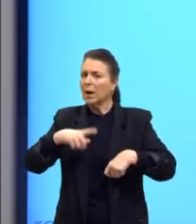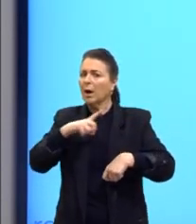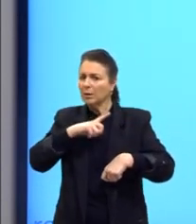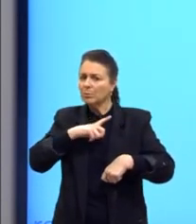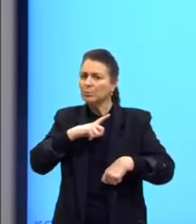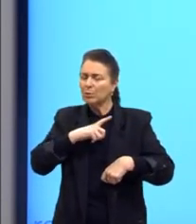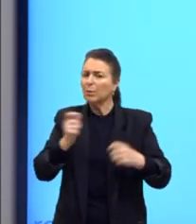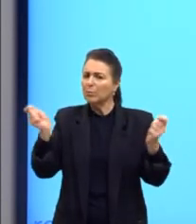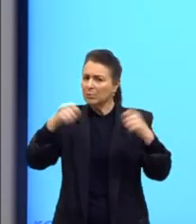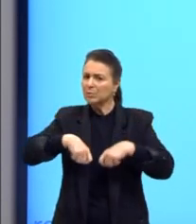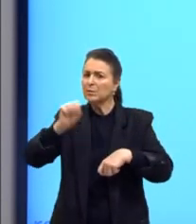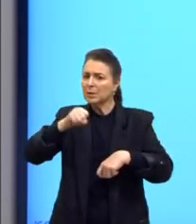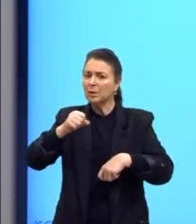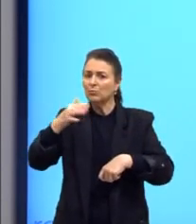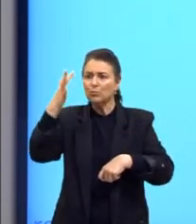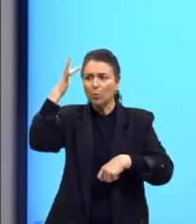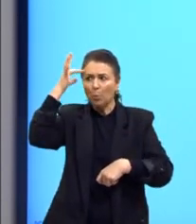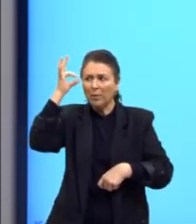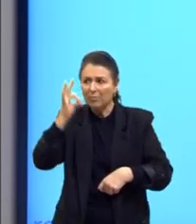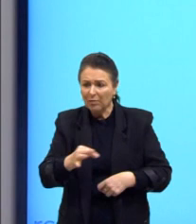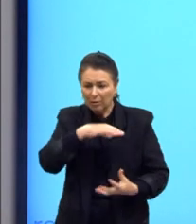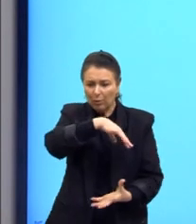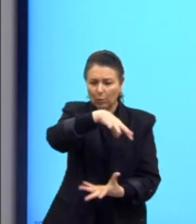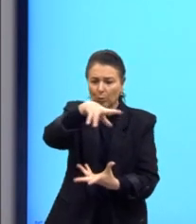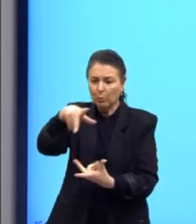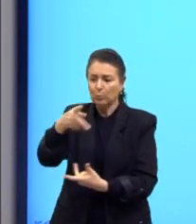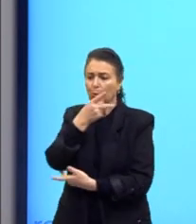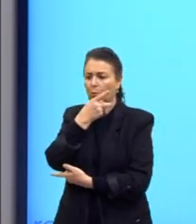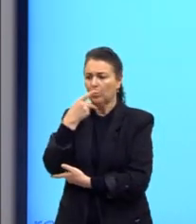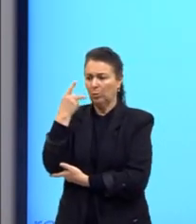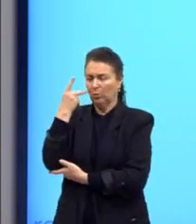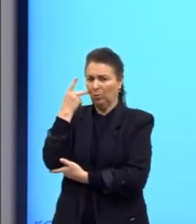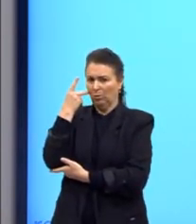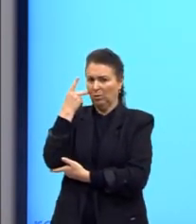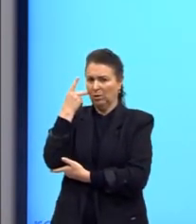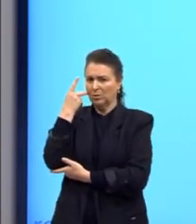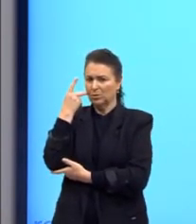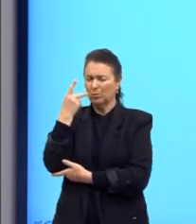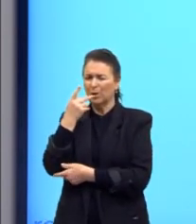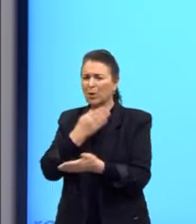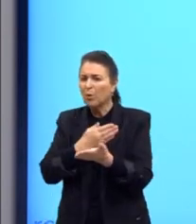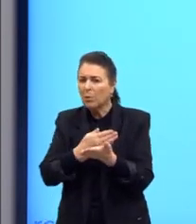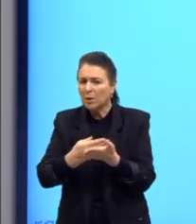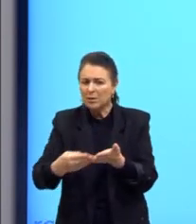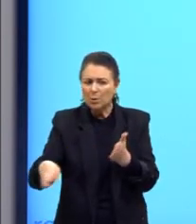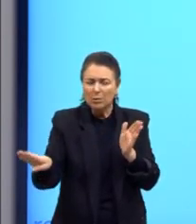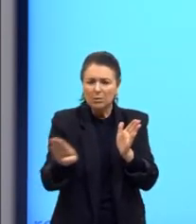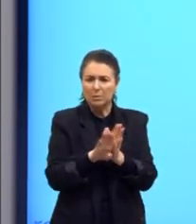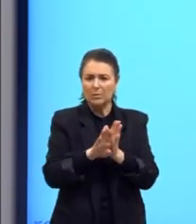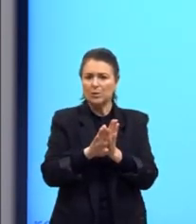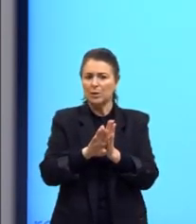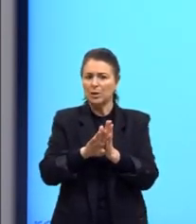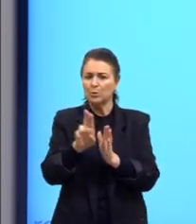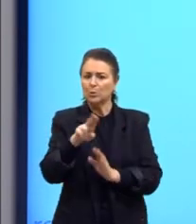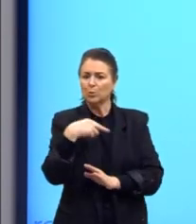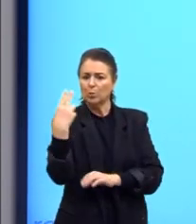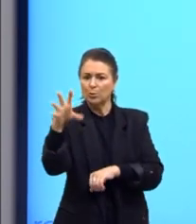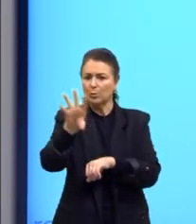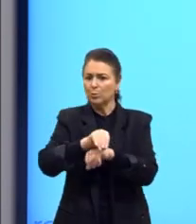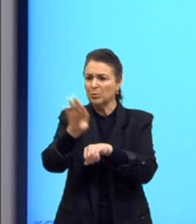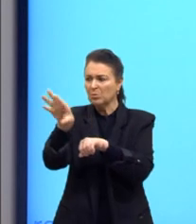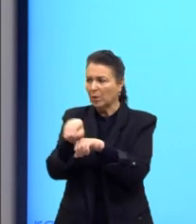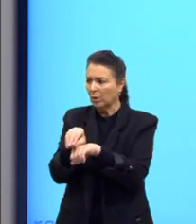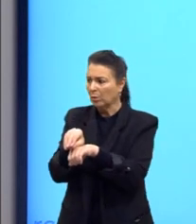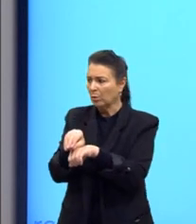possibilidade de compreender o mundo. E aí o Kant começa a colocar limites no nosso conhecimento. Por exemplo, a questão da imortalidade da